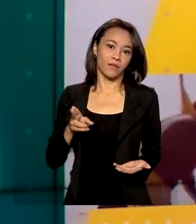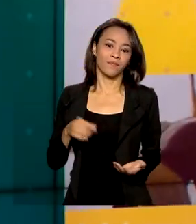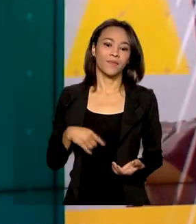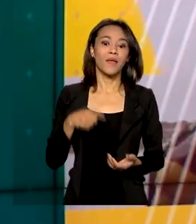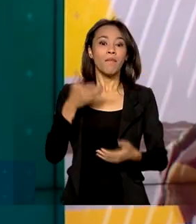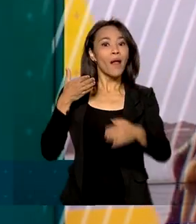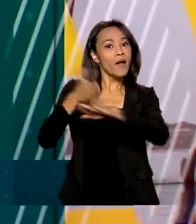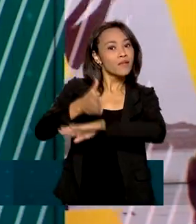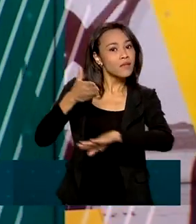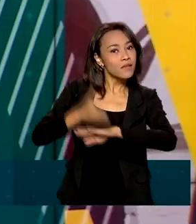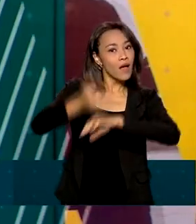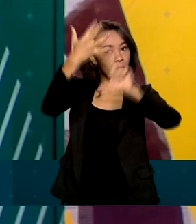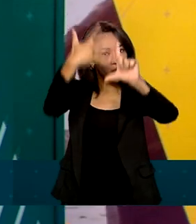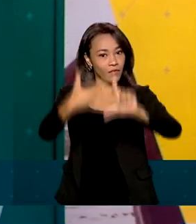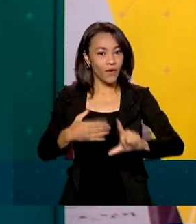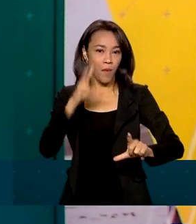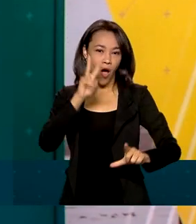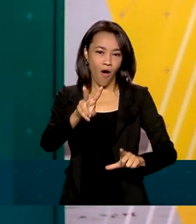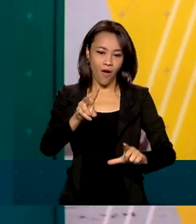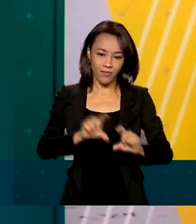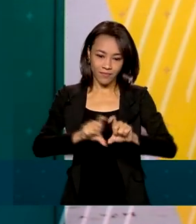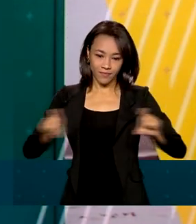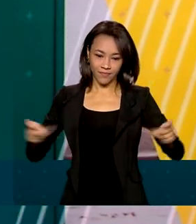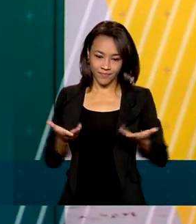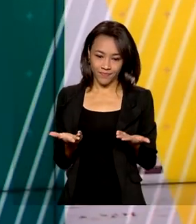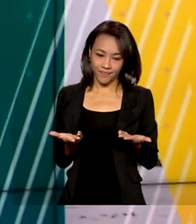à plataforma, é só acessar o endereço que aparece aí na sua tela.